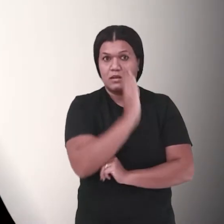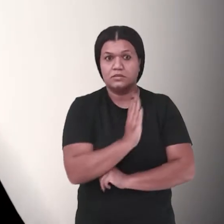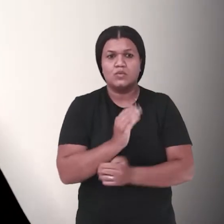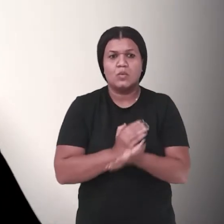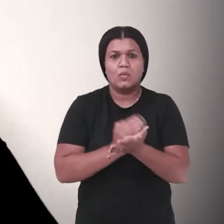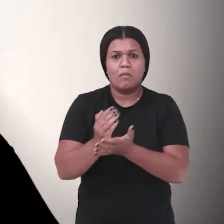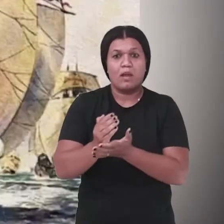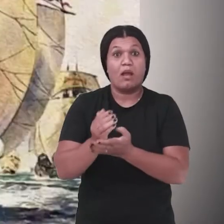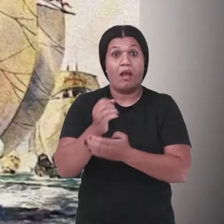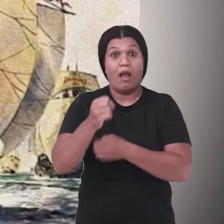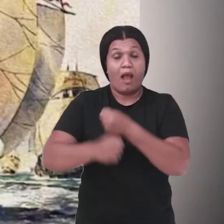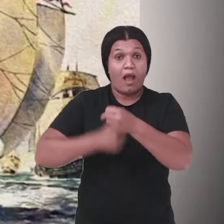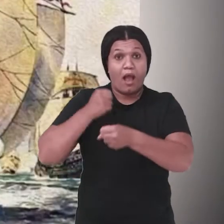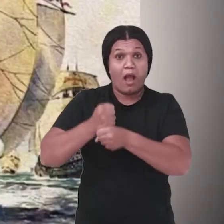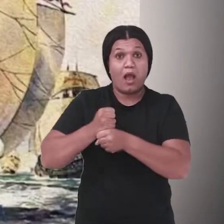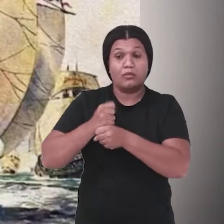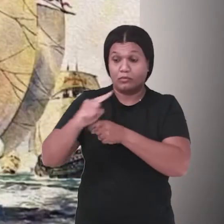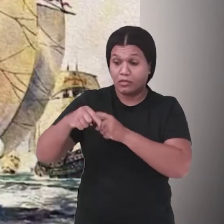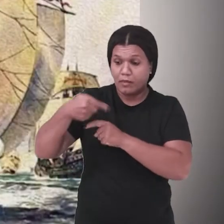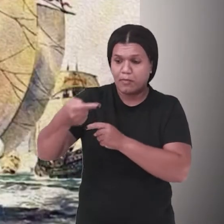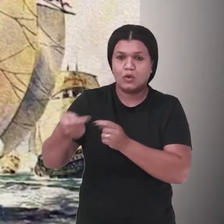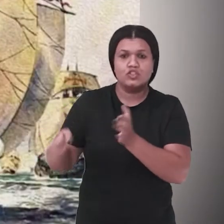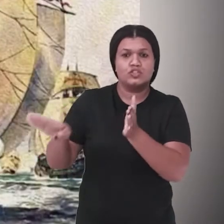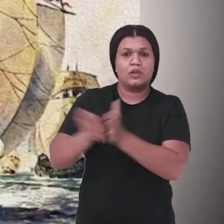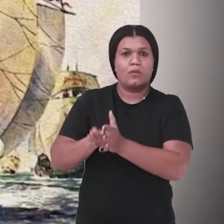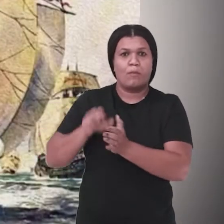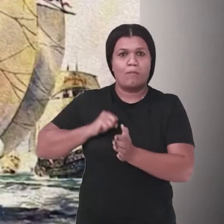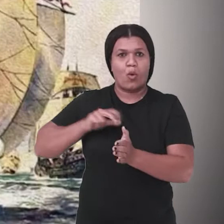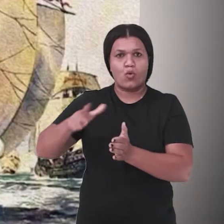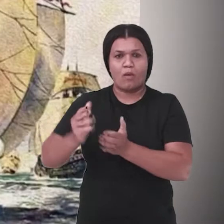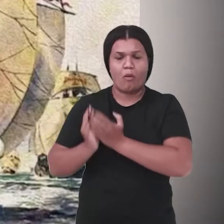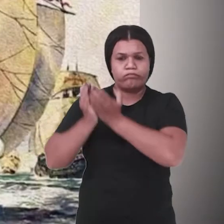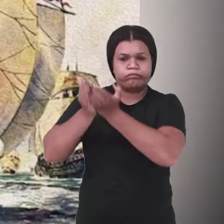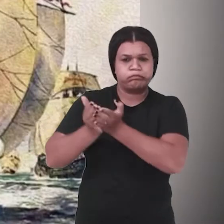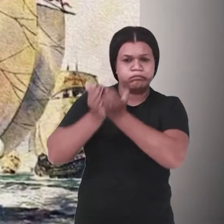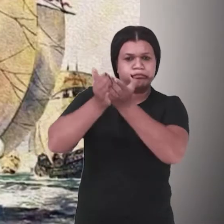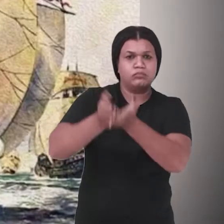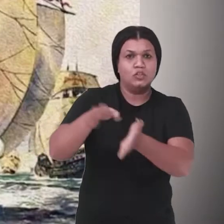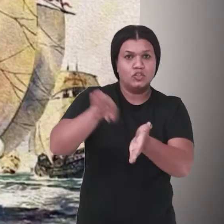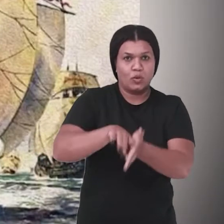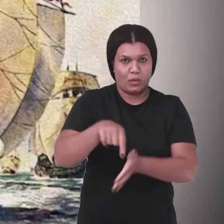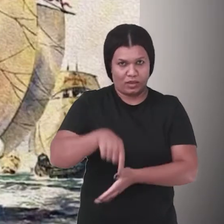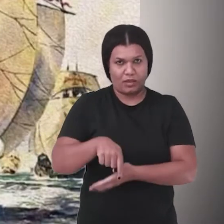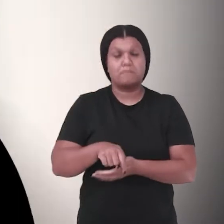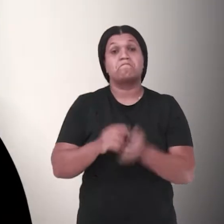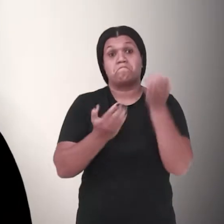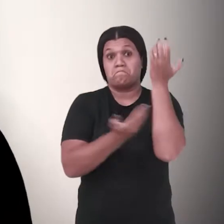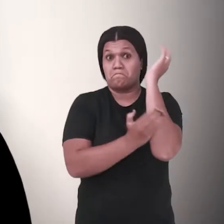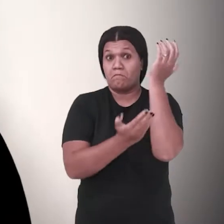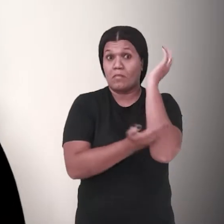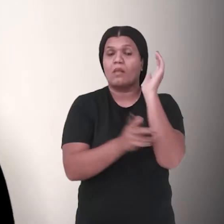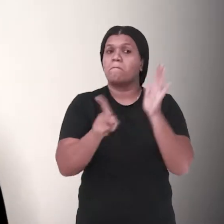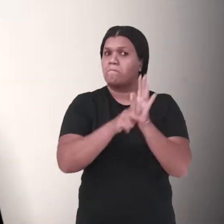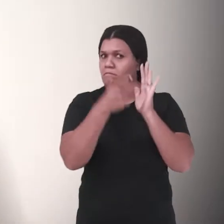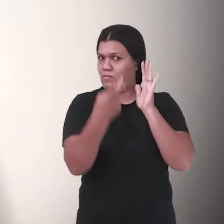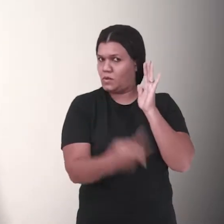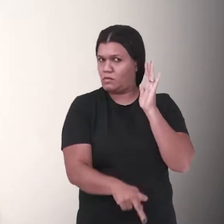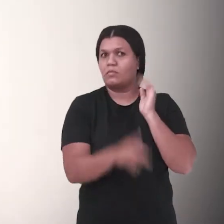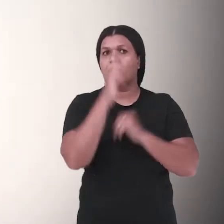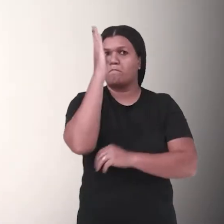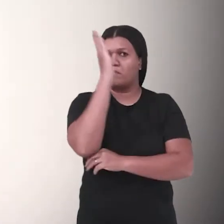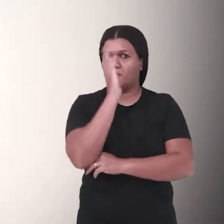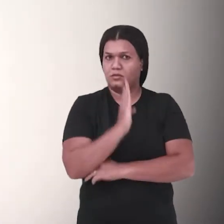iniciada poucos anos depois da chegada dos portugueses por aqui? O pau-brasil é uma árvore